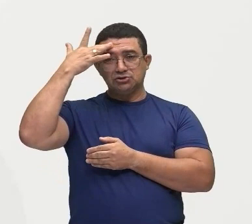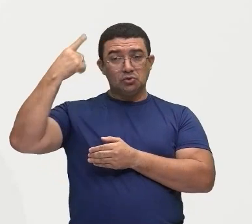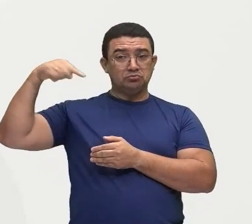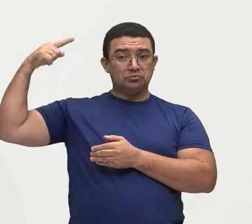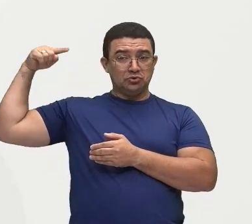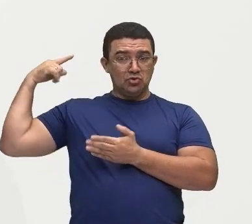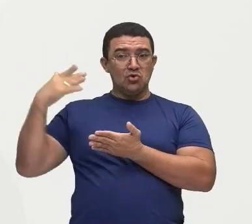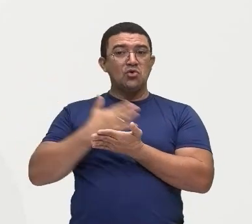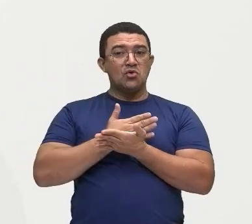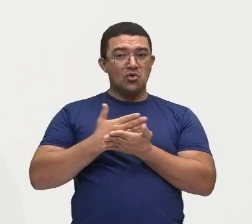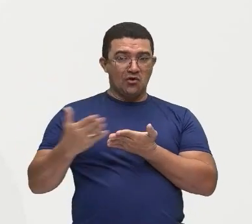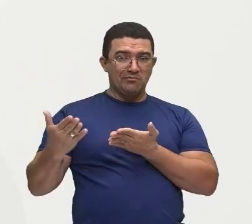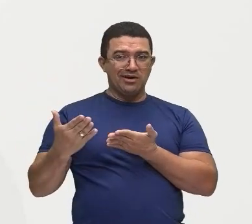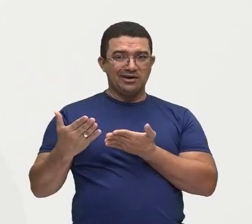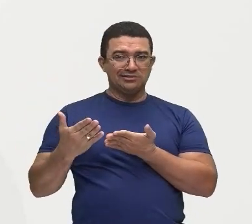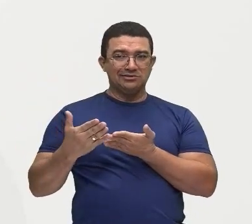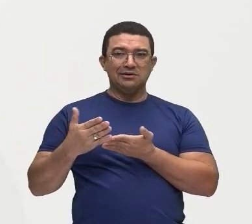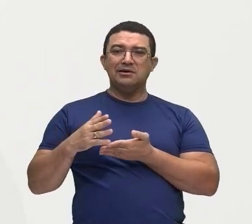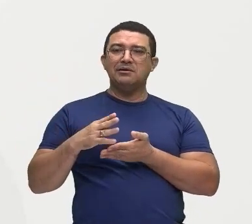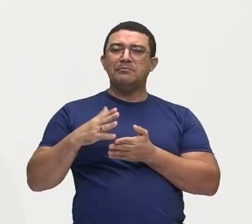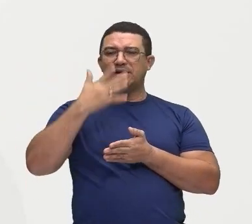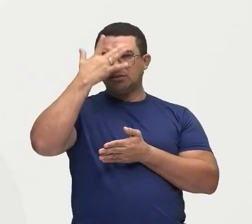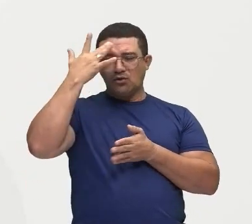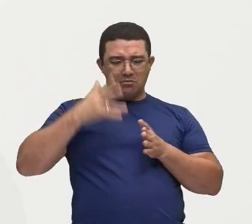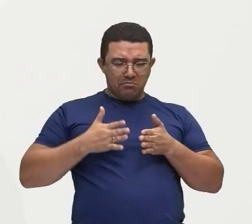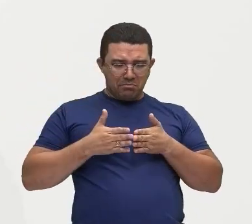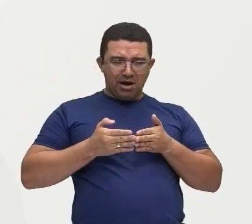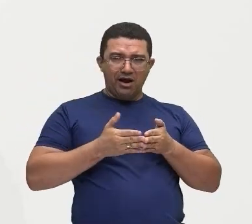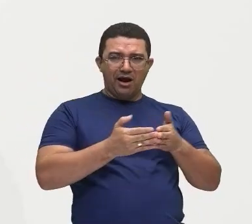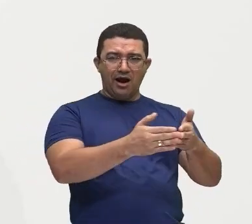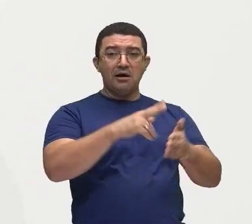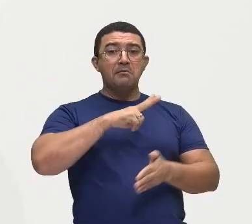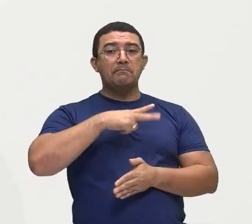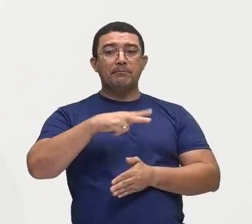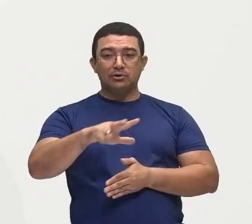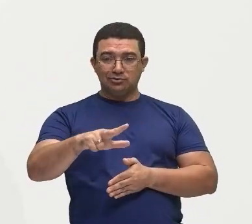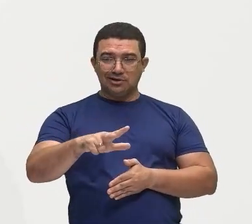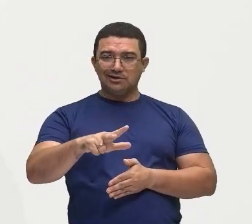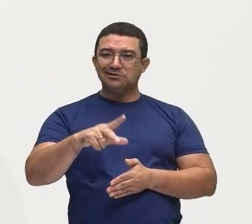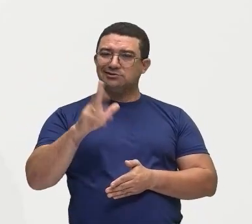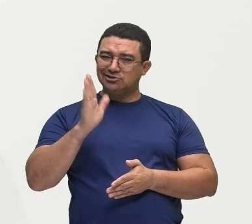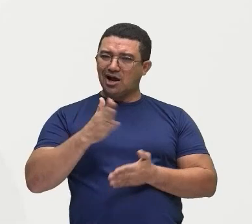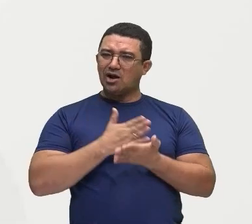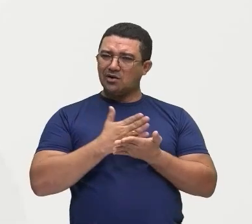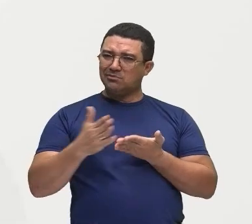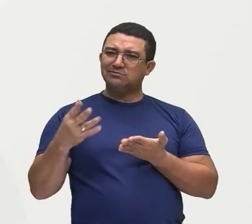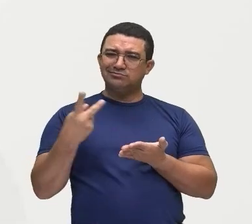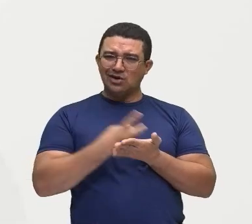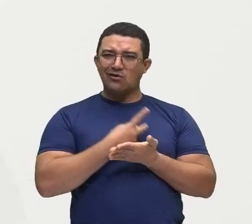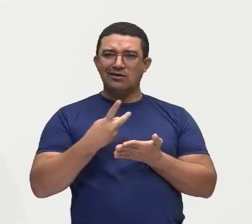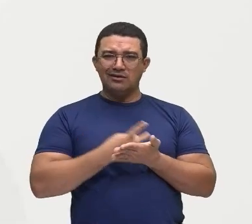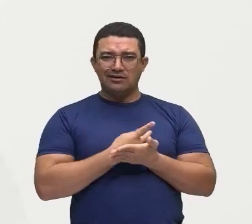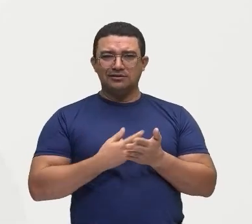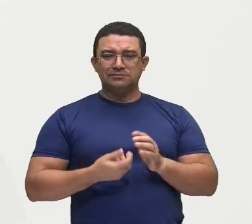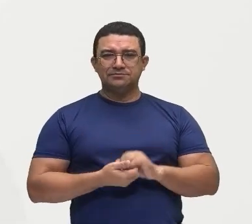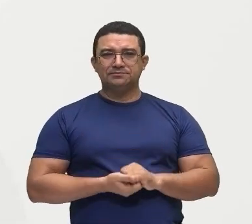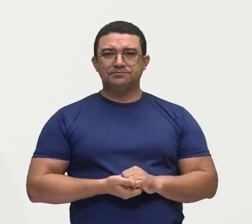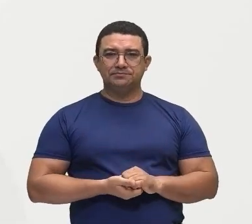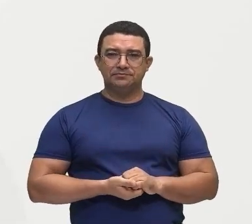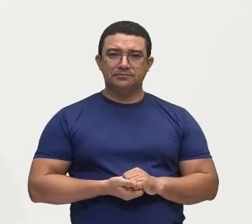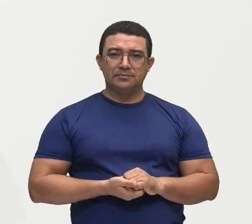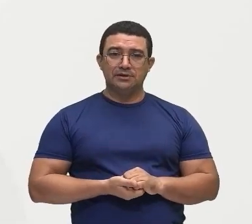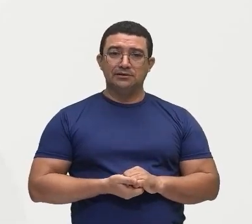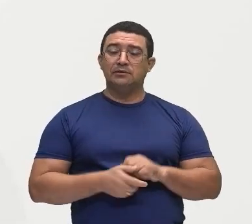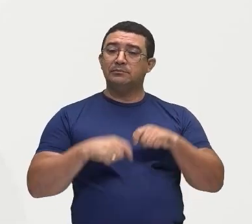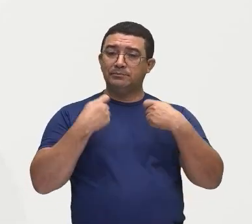exemplo, em capitanias hereditárias, né? Então, isso já contribuiu pra essa concentração aí de terras. E distribuir